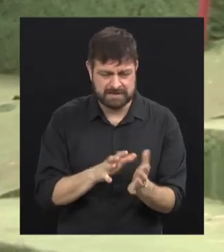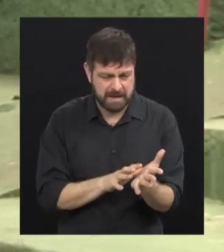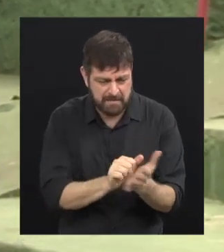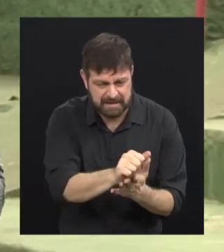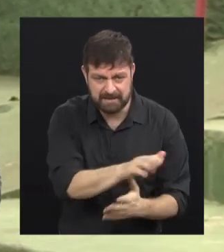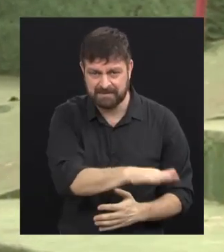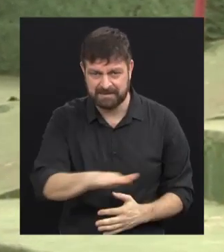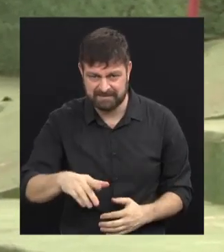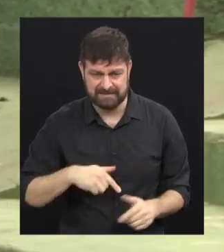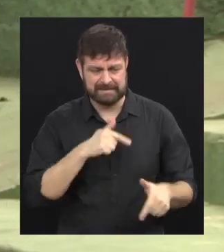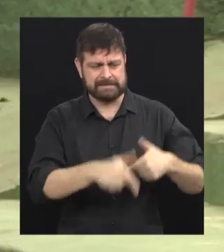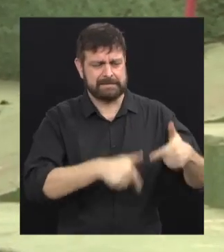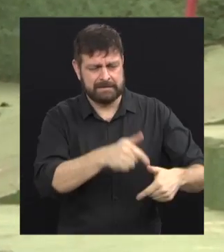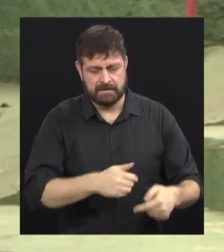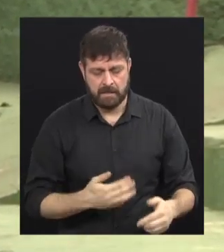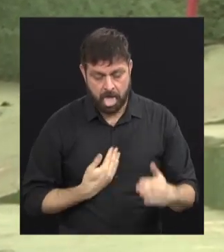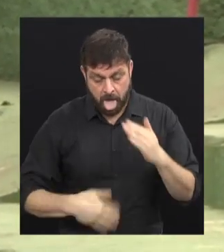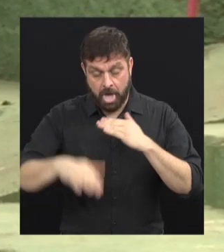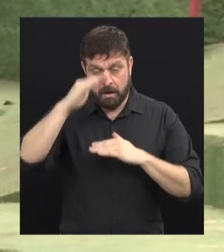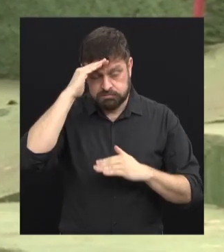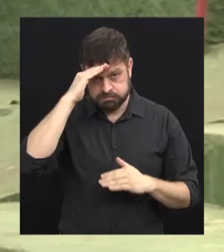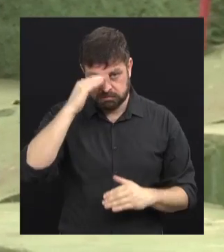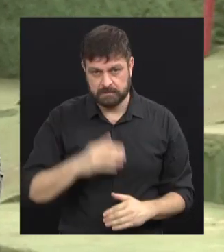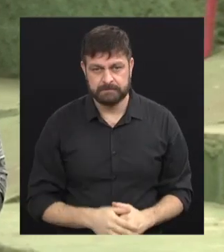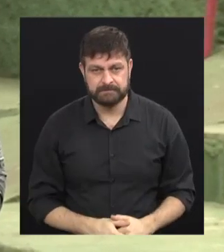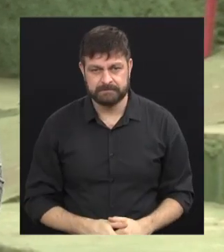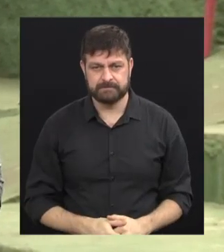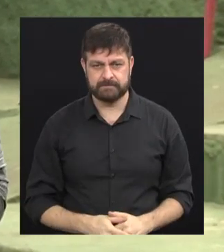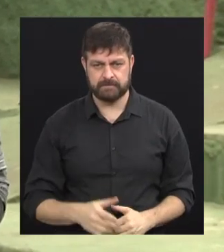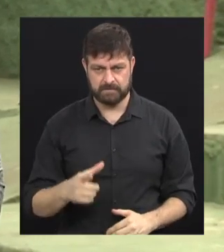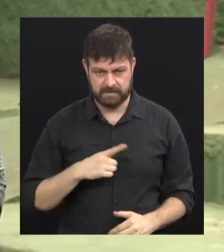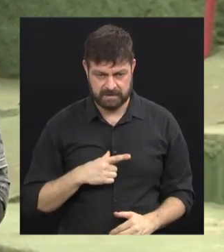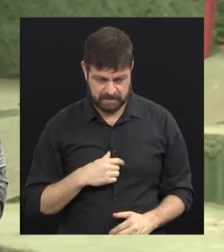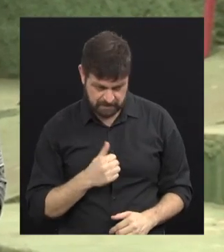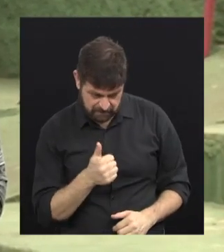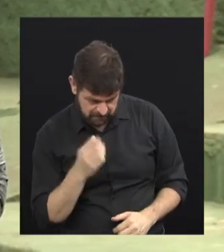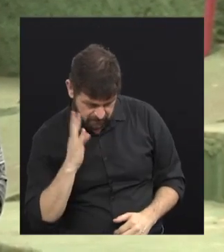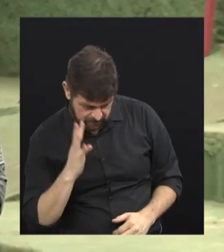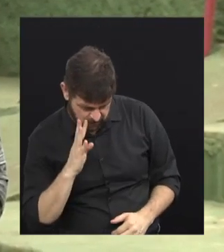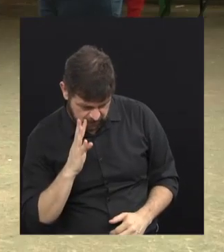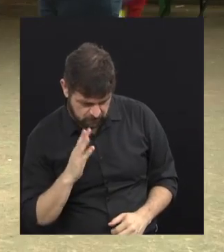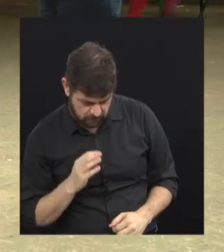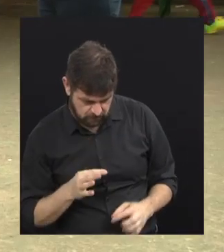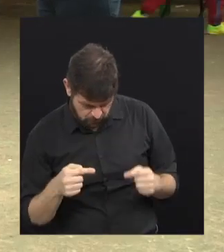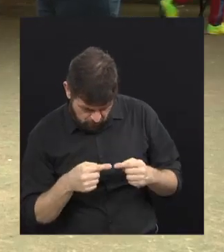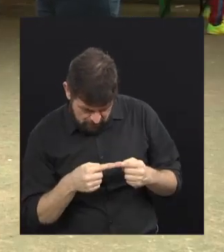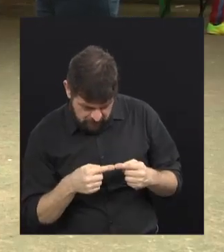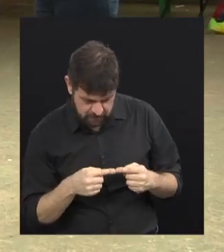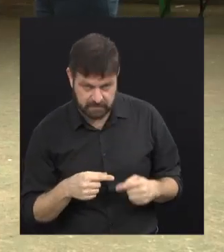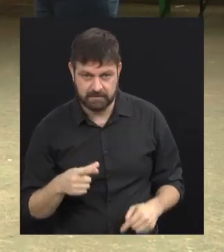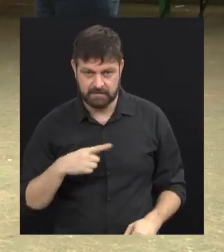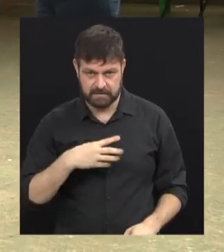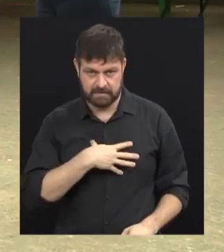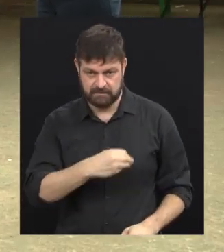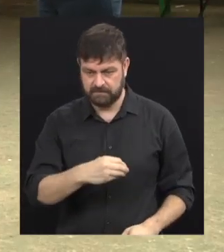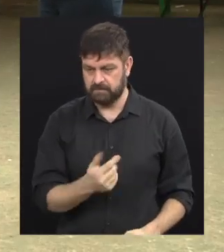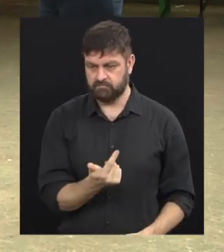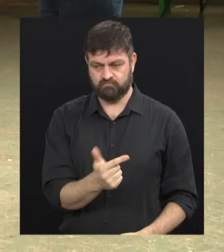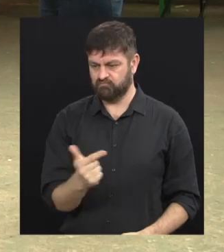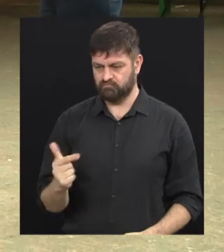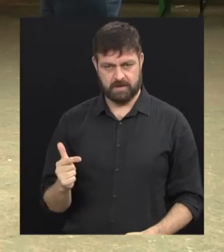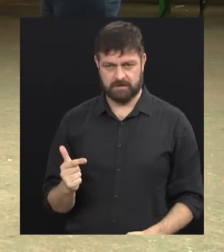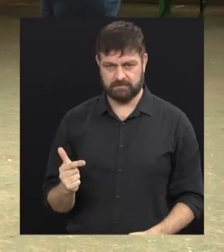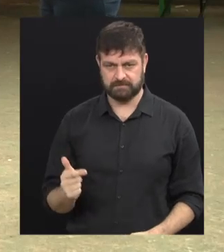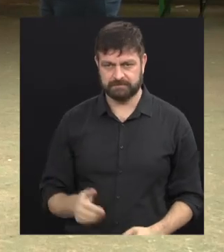crianças. Vocês vão ter trabalho, eu até não podem ir mais daqui para frente, né? Bastante. Mas vale a pena? E como? Você tem filhos? Não, não tem. Não tem?